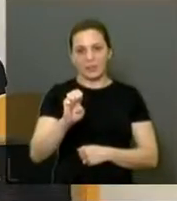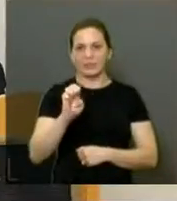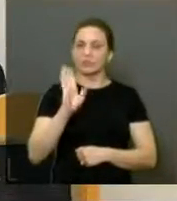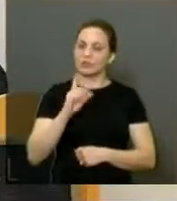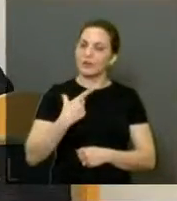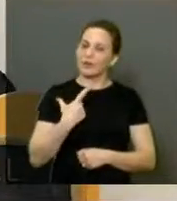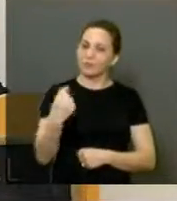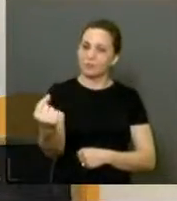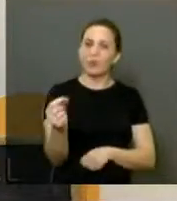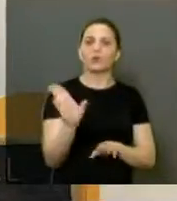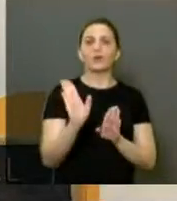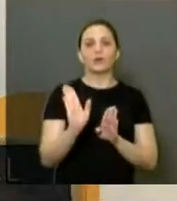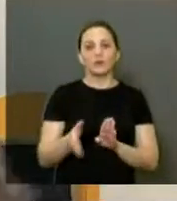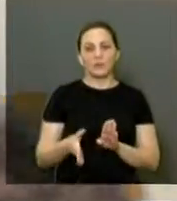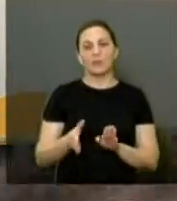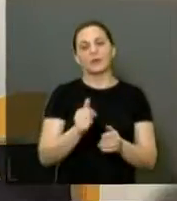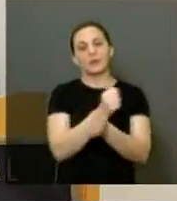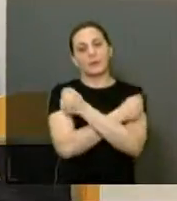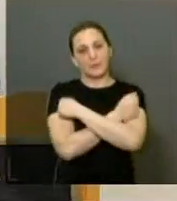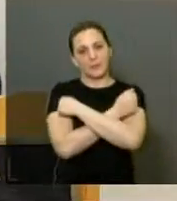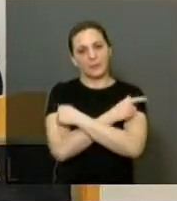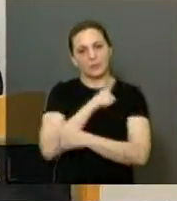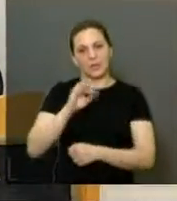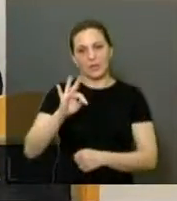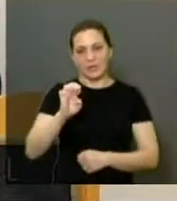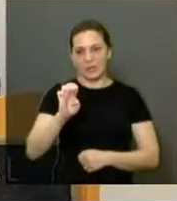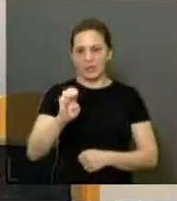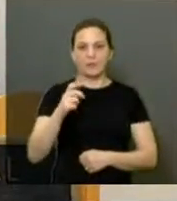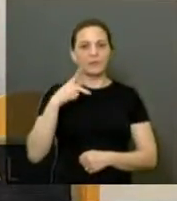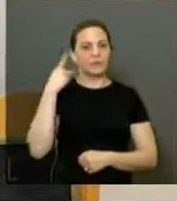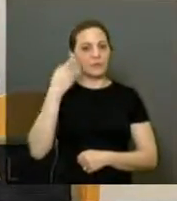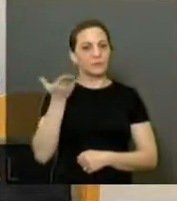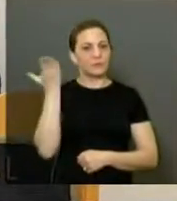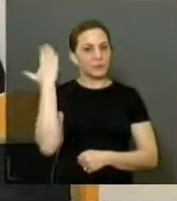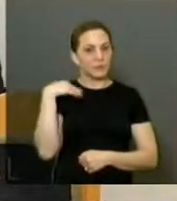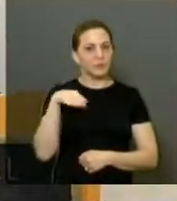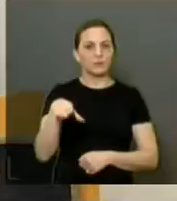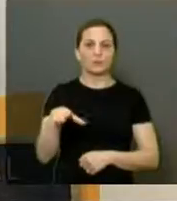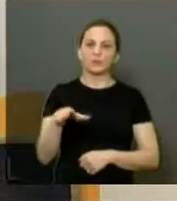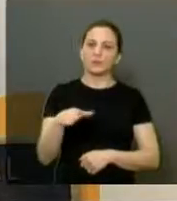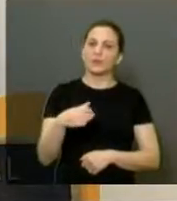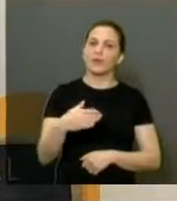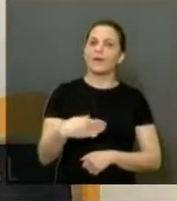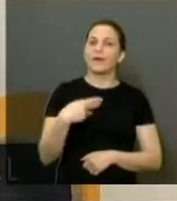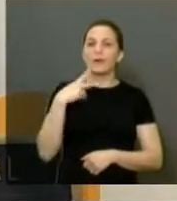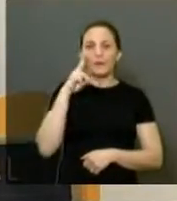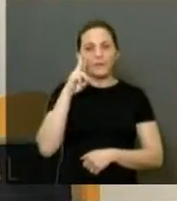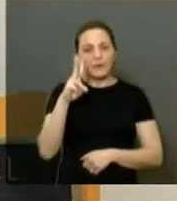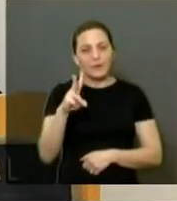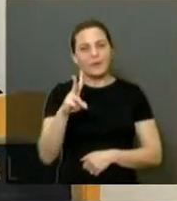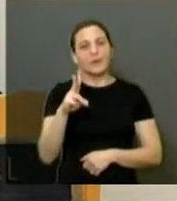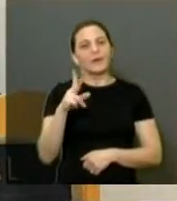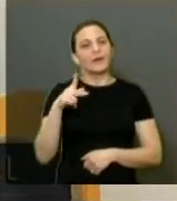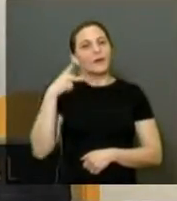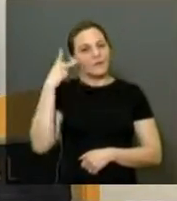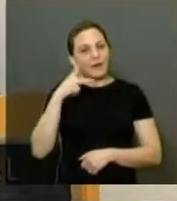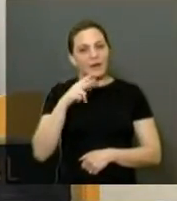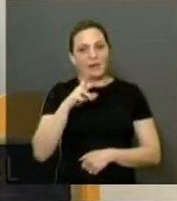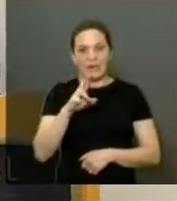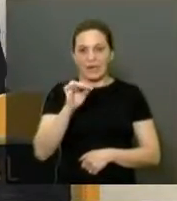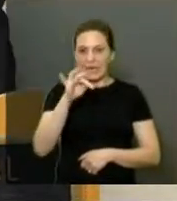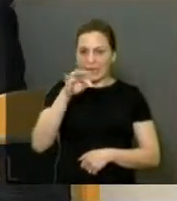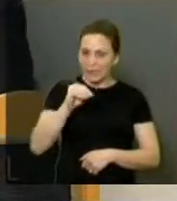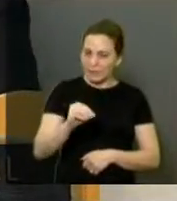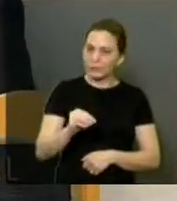mais, mas que fique meu abraço a ele. E ouvi a fala aqui do Renato Haddad e me contemprei com a situação